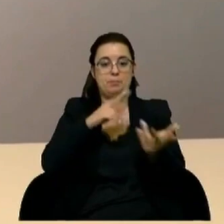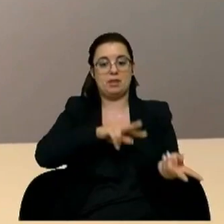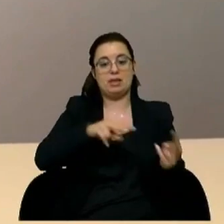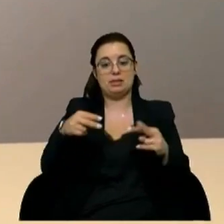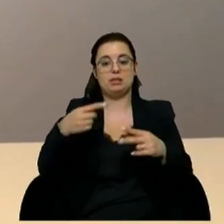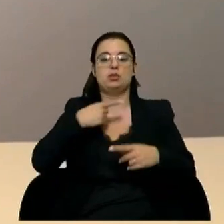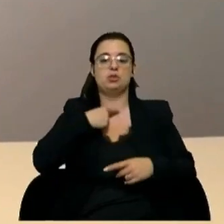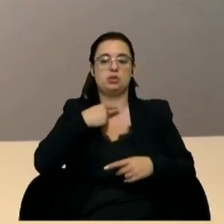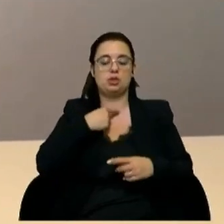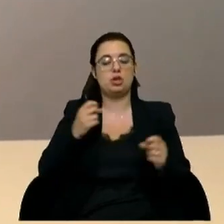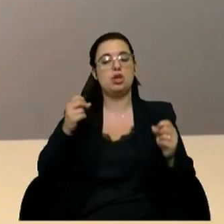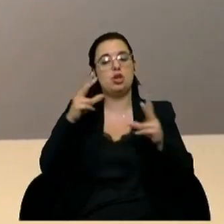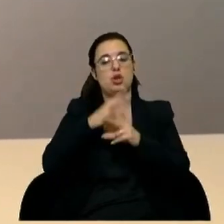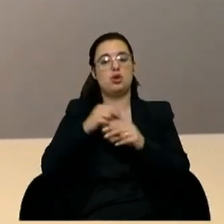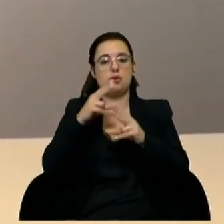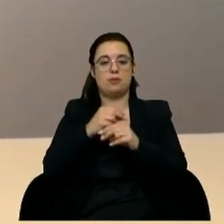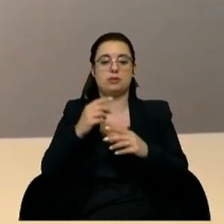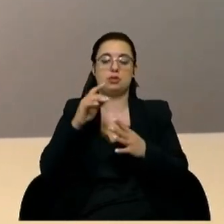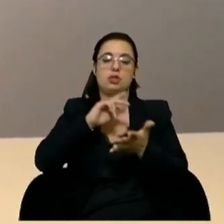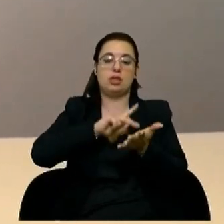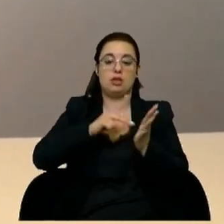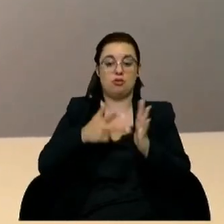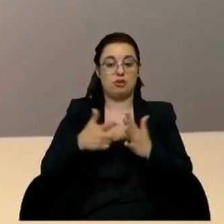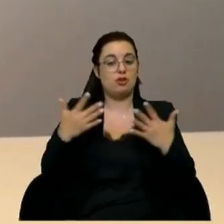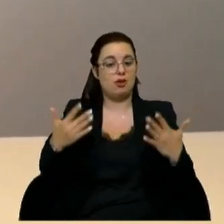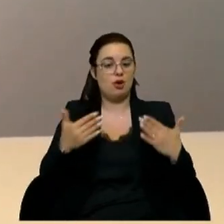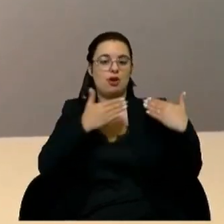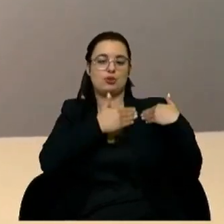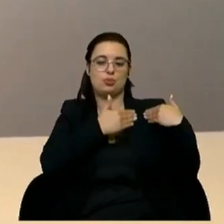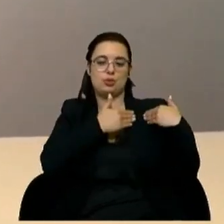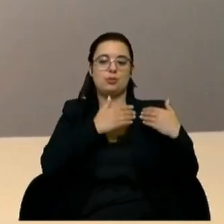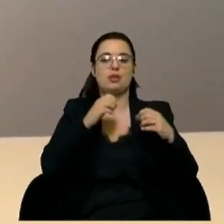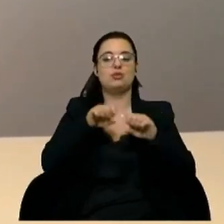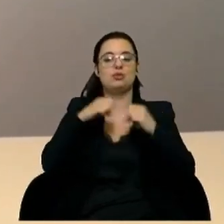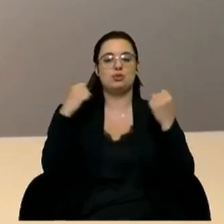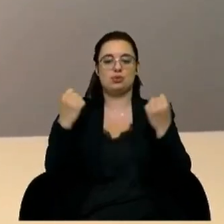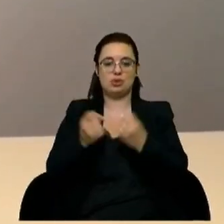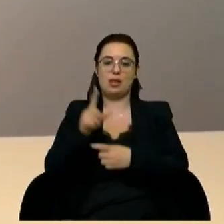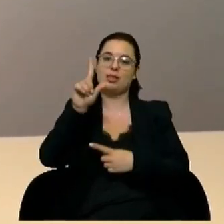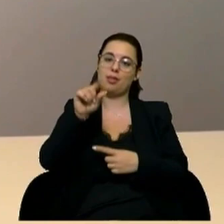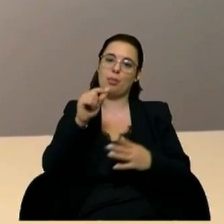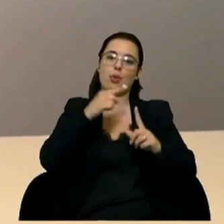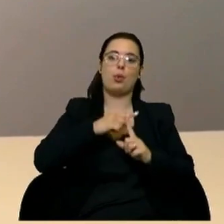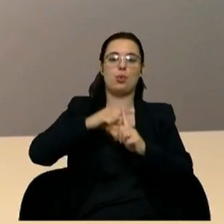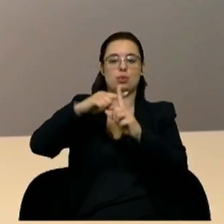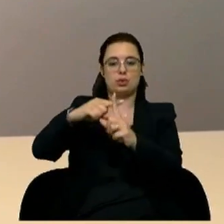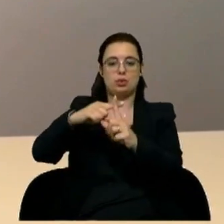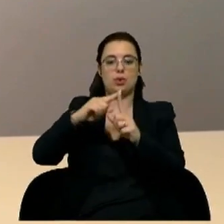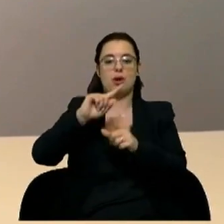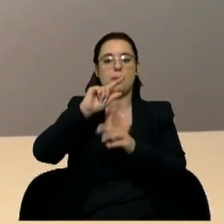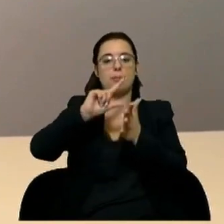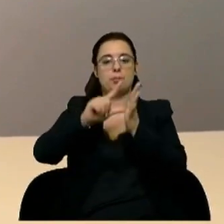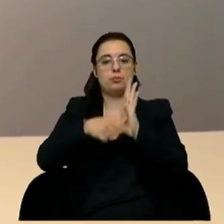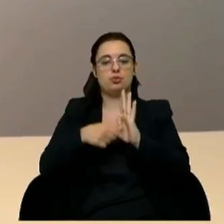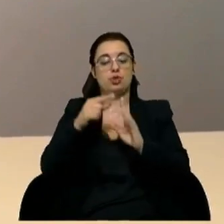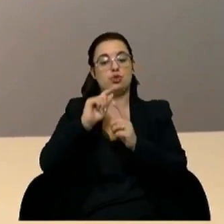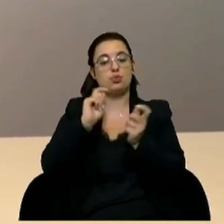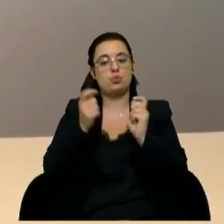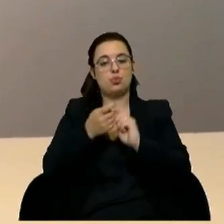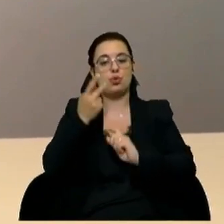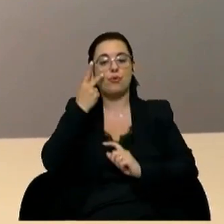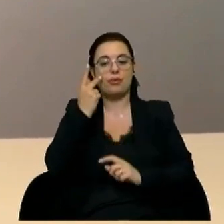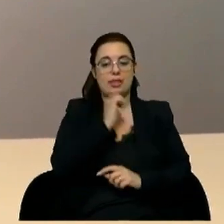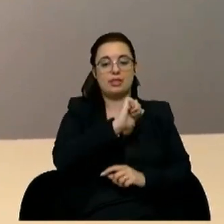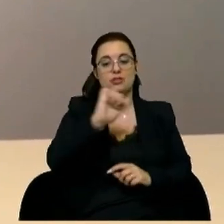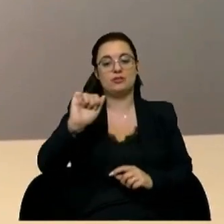e da inovação tecnológica têm agora a responsabilidade social de também contribuírem para um projeto que mudou as suas vidas para